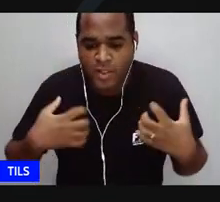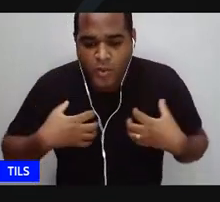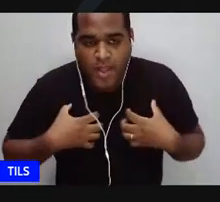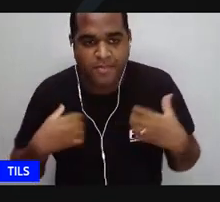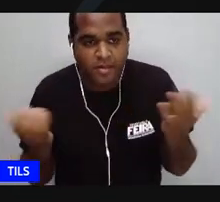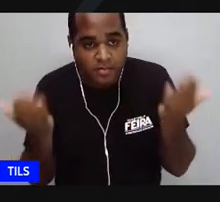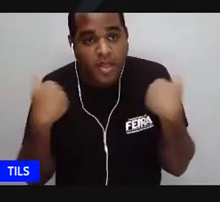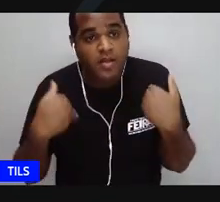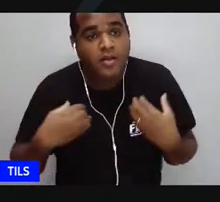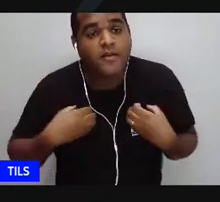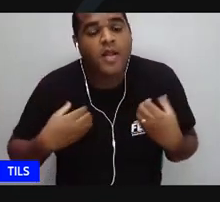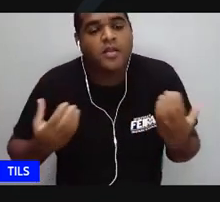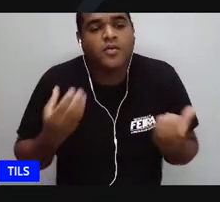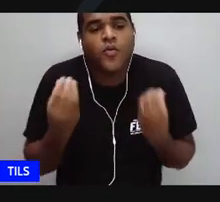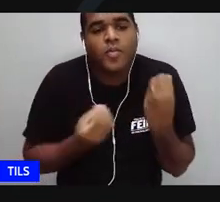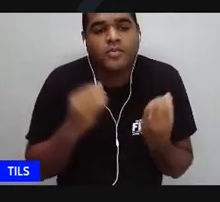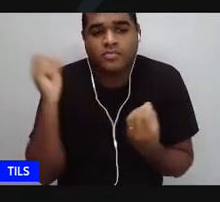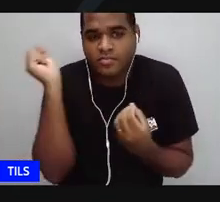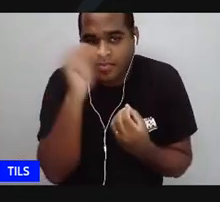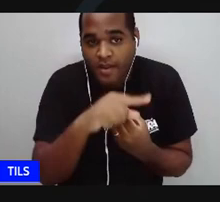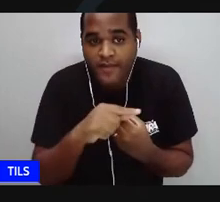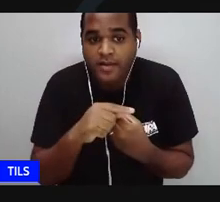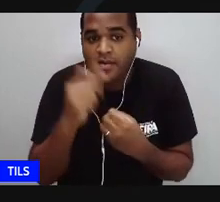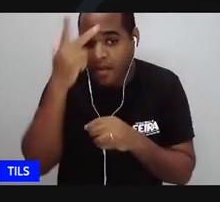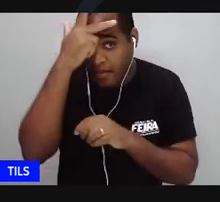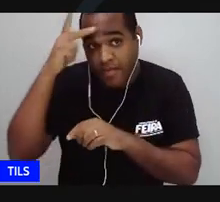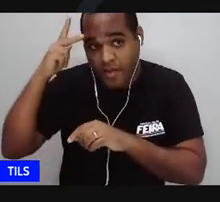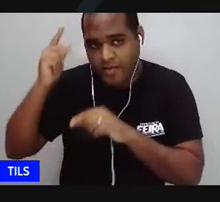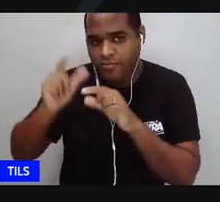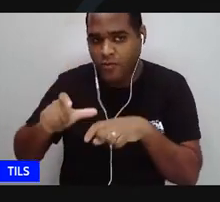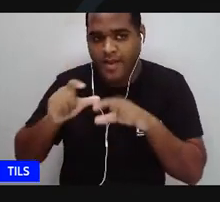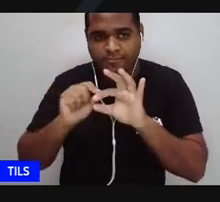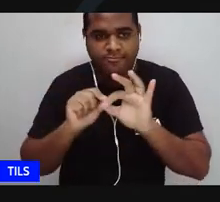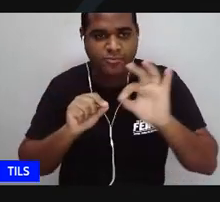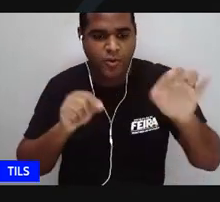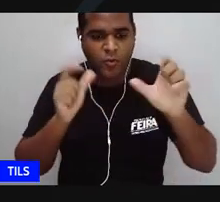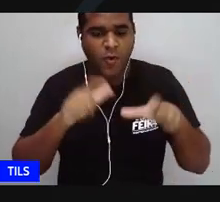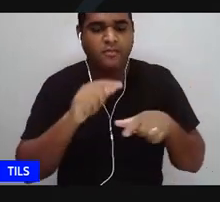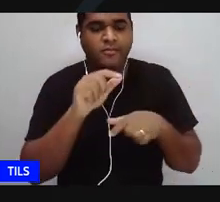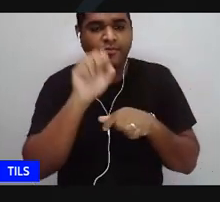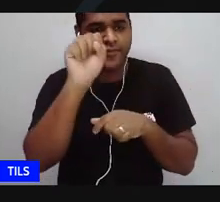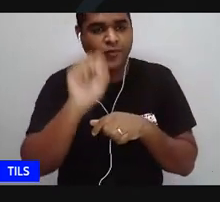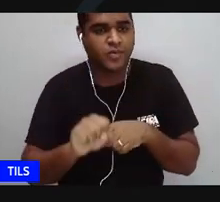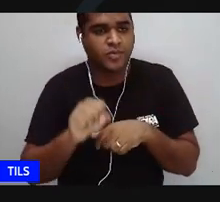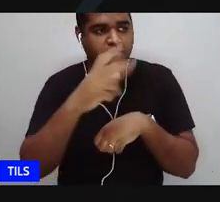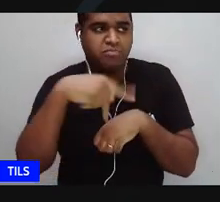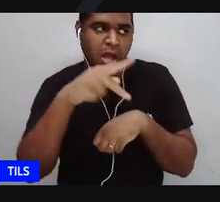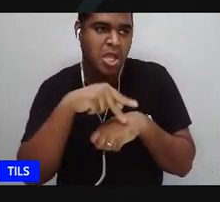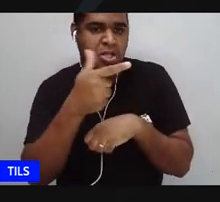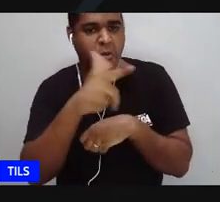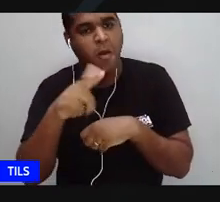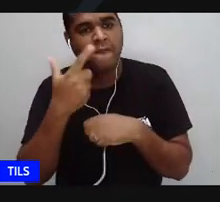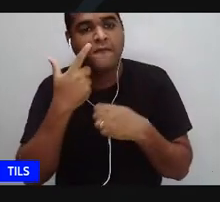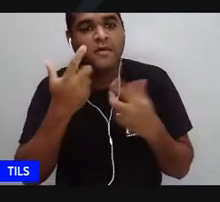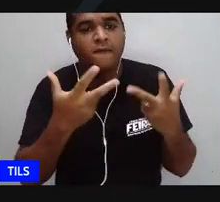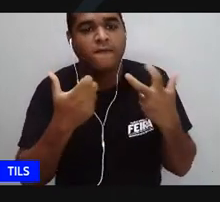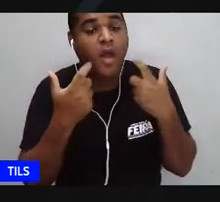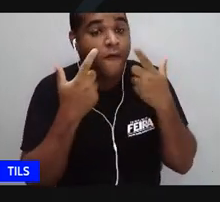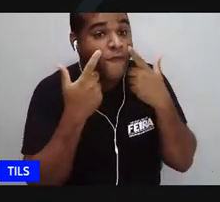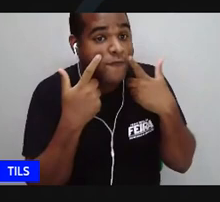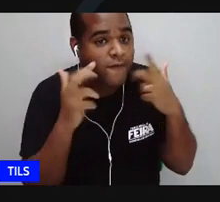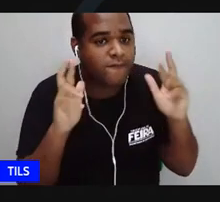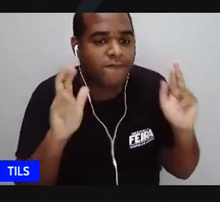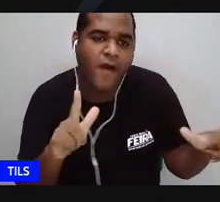dificuldades de viver na favela. E a pessoa que vive longe do exterior do sul do país, ela vem olhar com um olhar de fora.